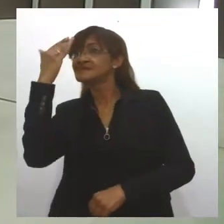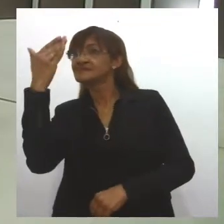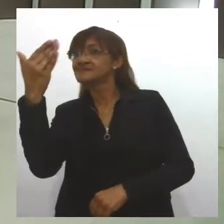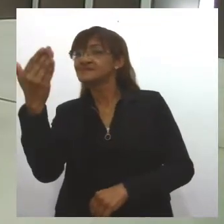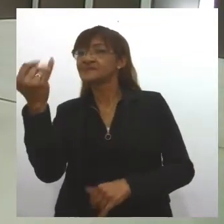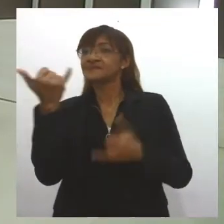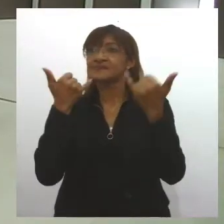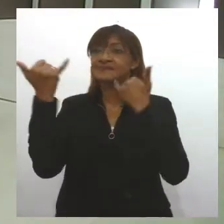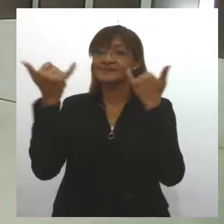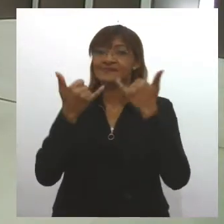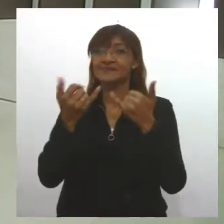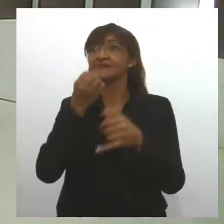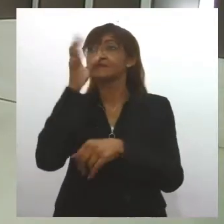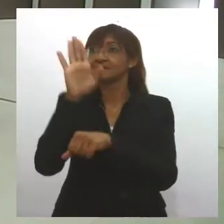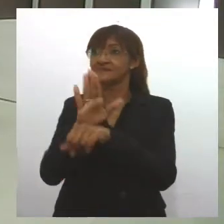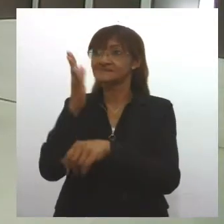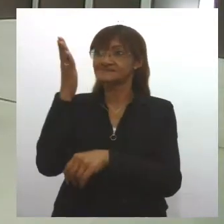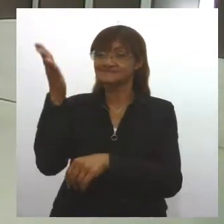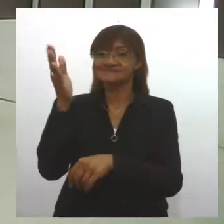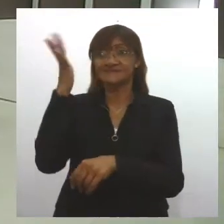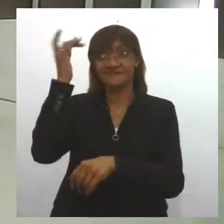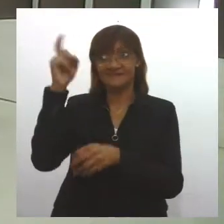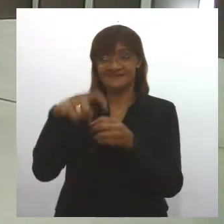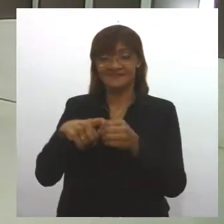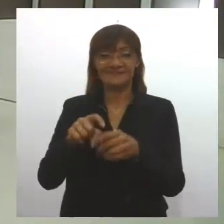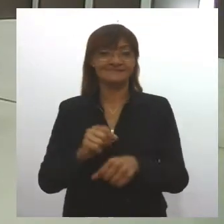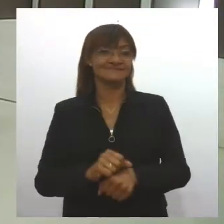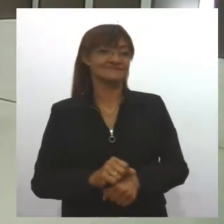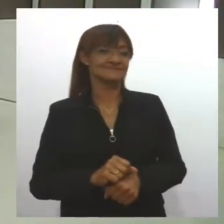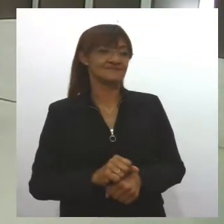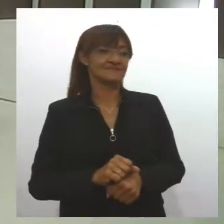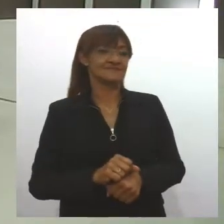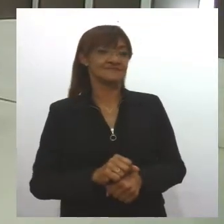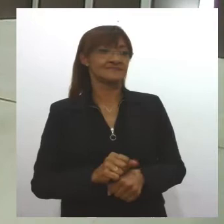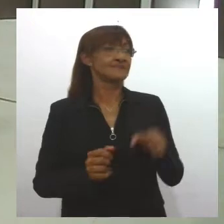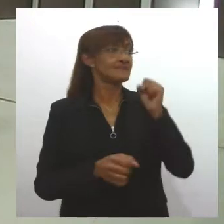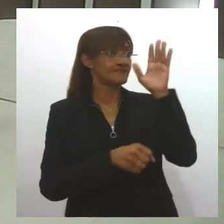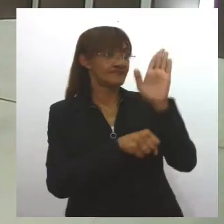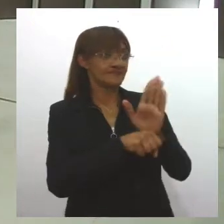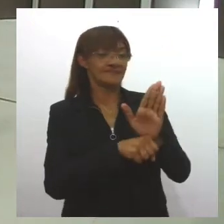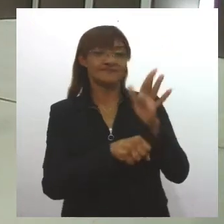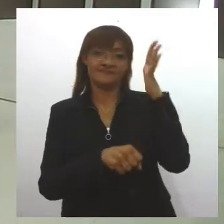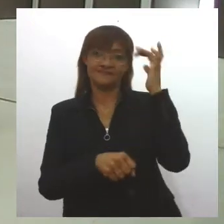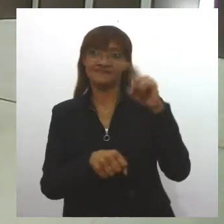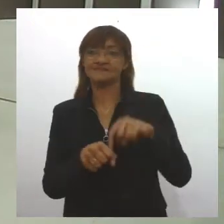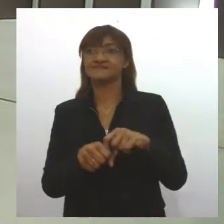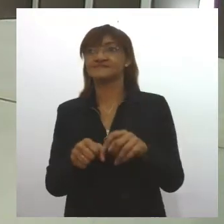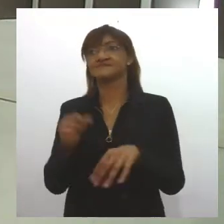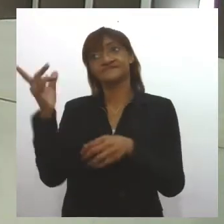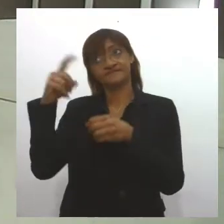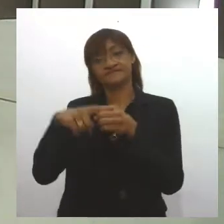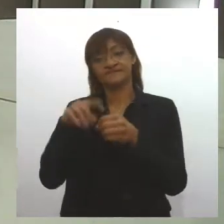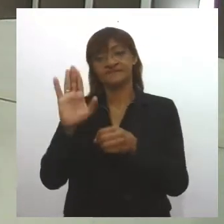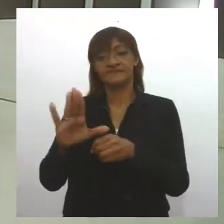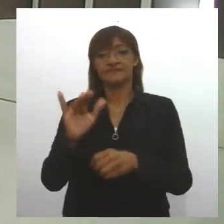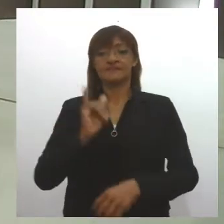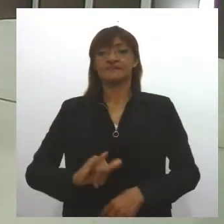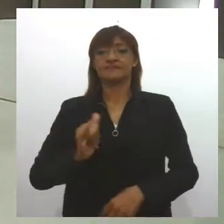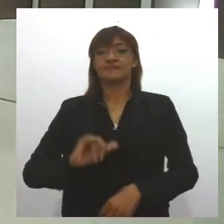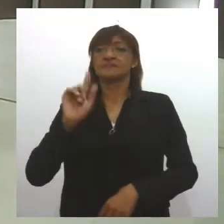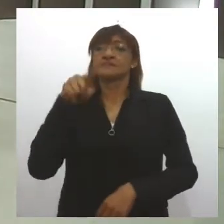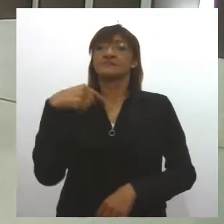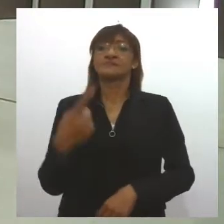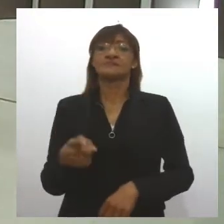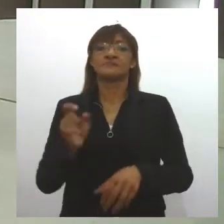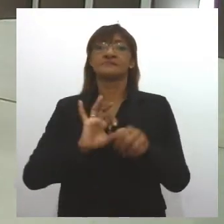informações. Tenha uma boa tarde e até amanhã. Boa tarde, até amanhã. Até amanhã. Depois do intervalo, os dados